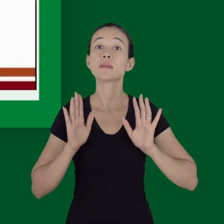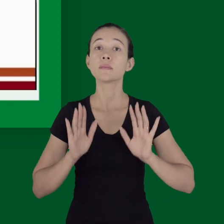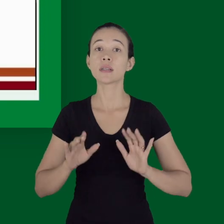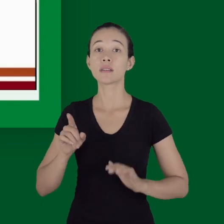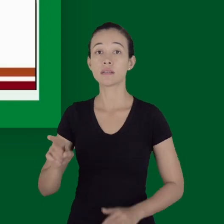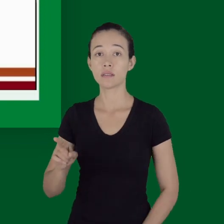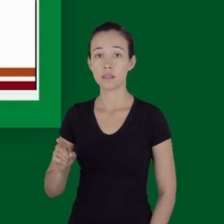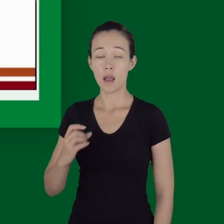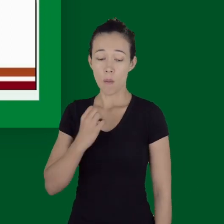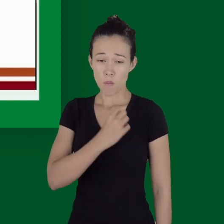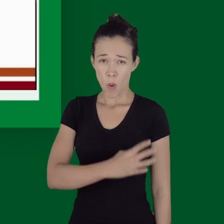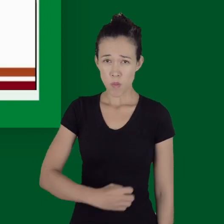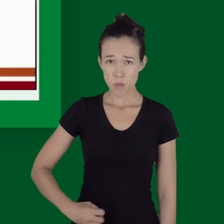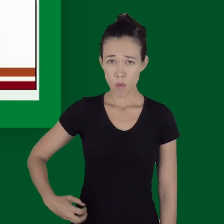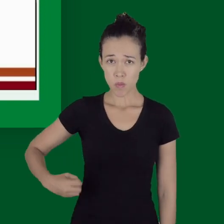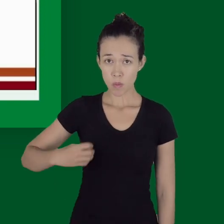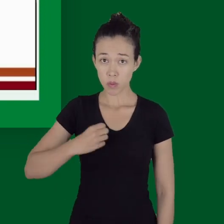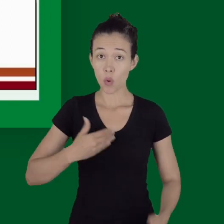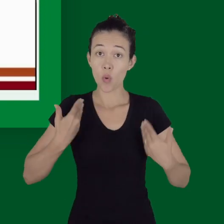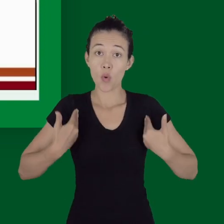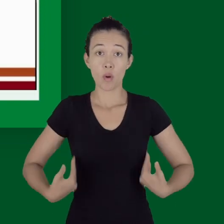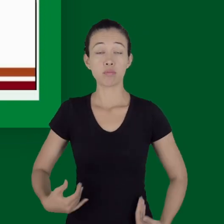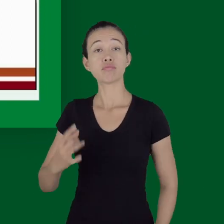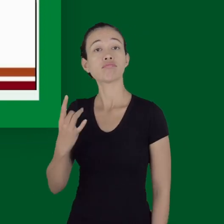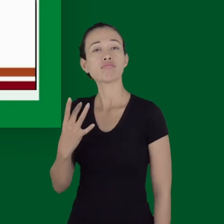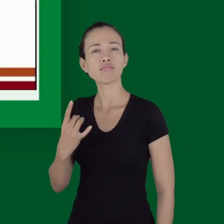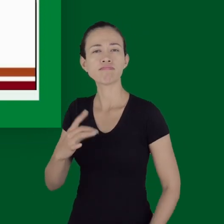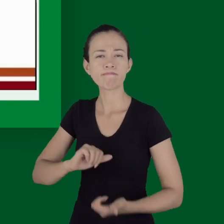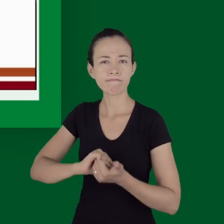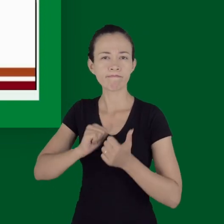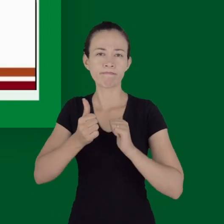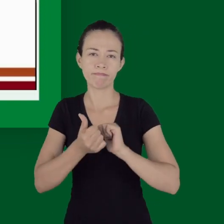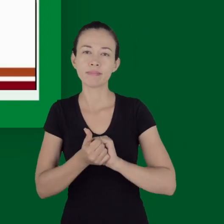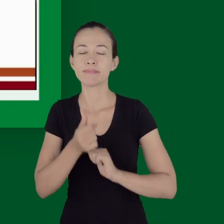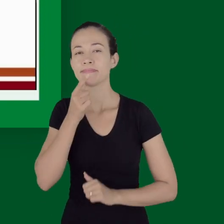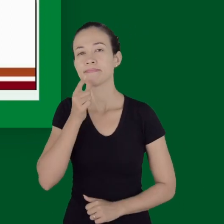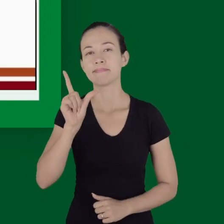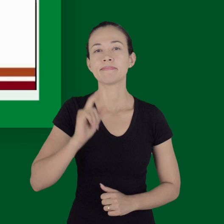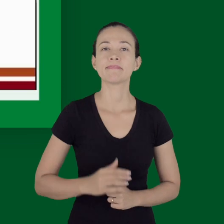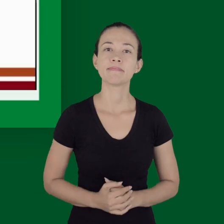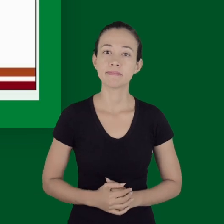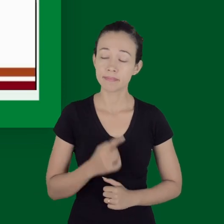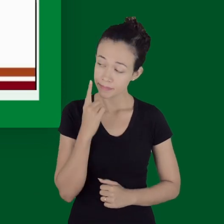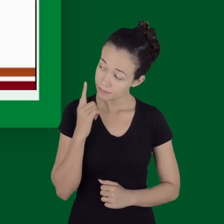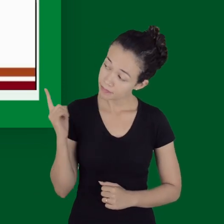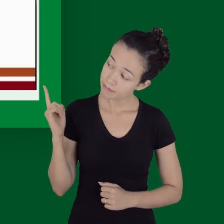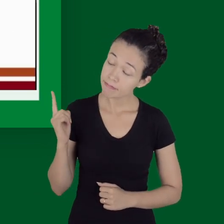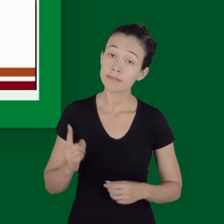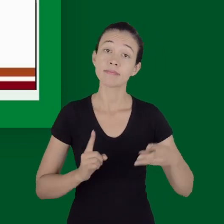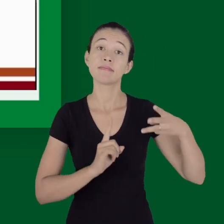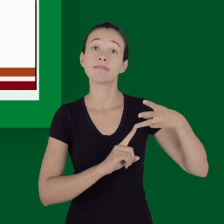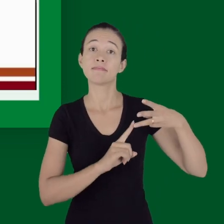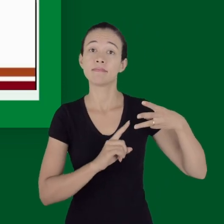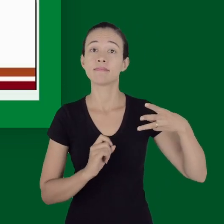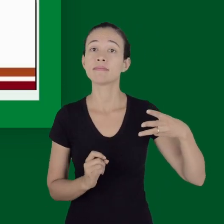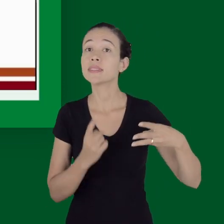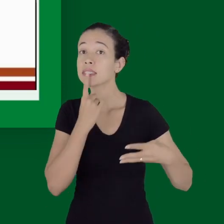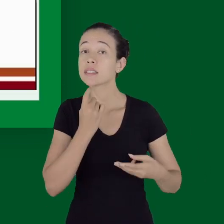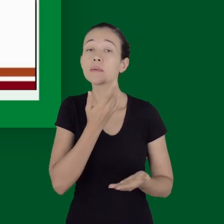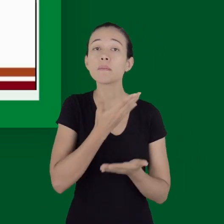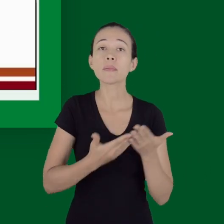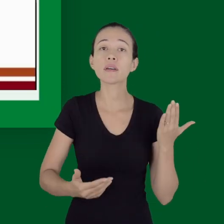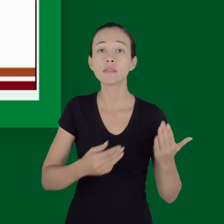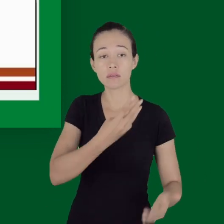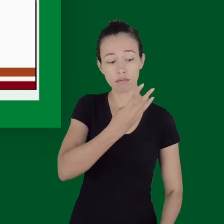a gente considera isso ainda um choque compensado. Já na classe 3, ocorre perda de 30%